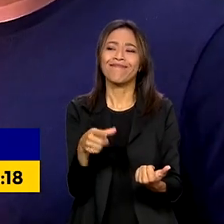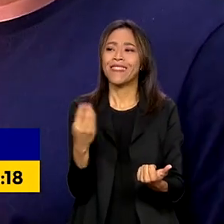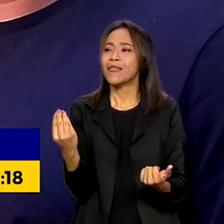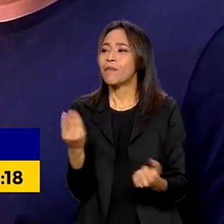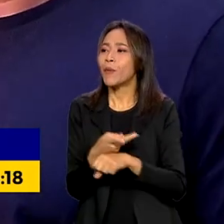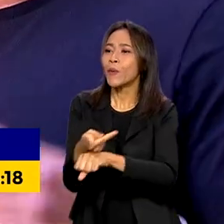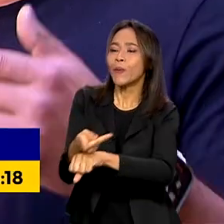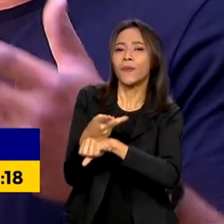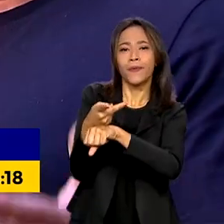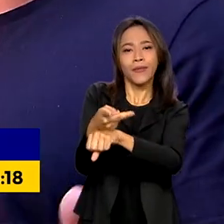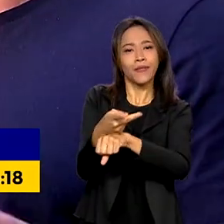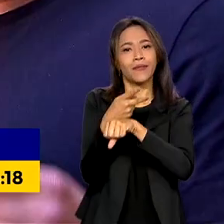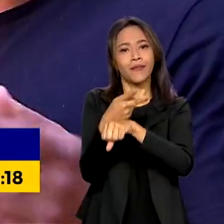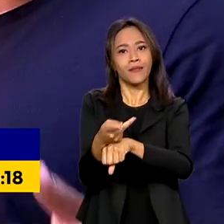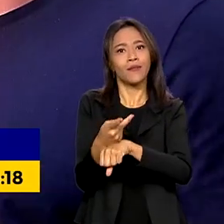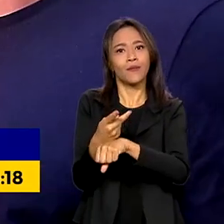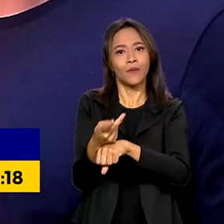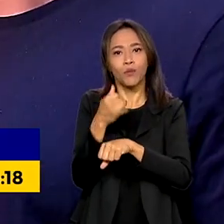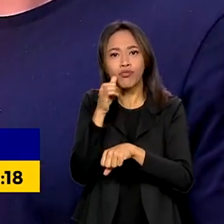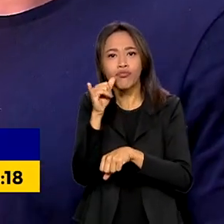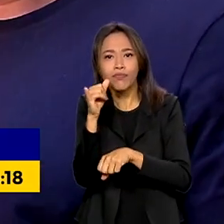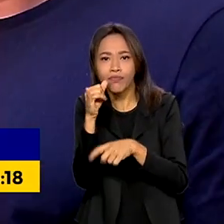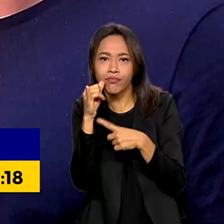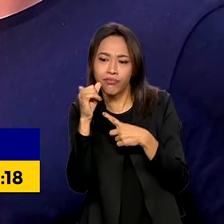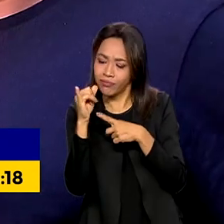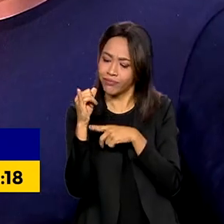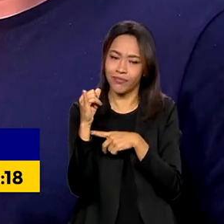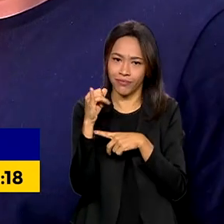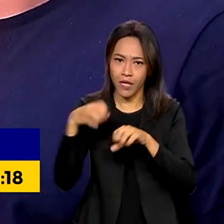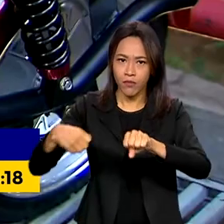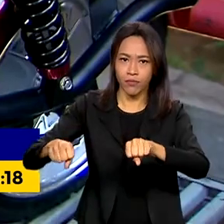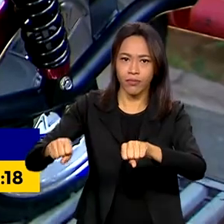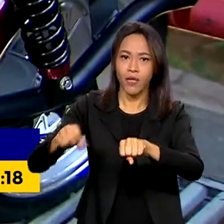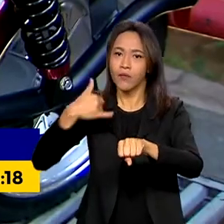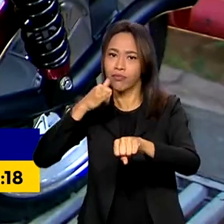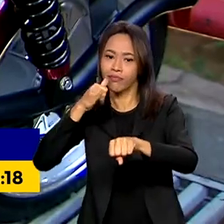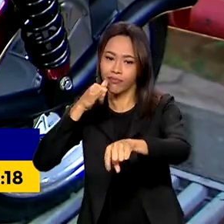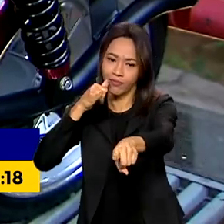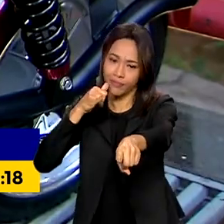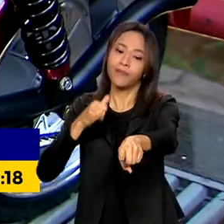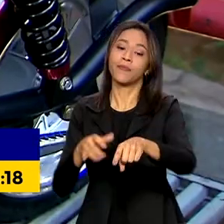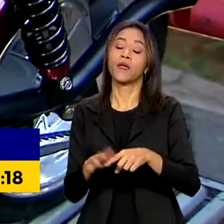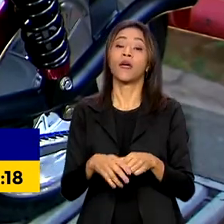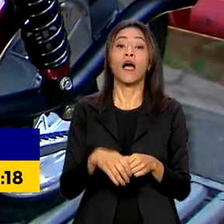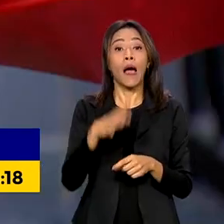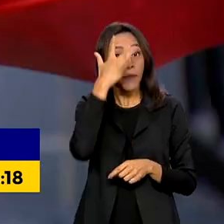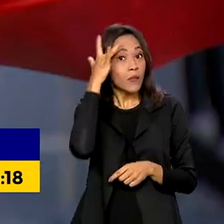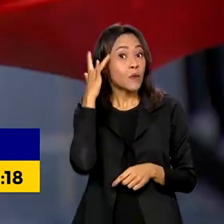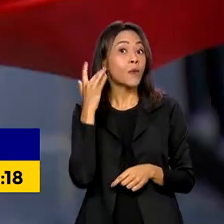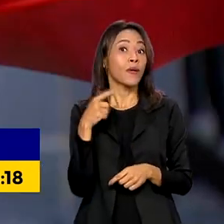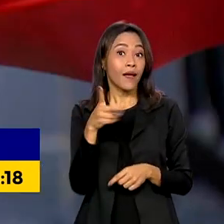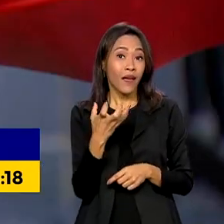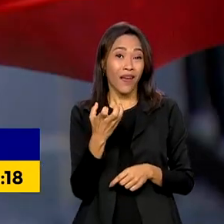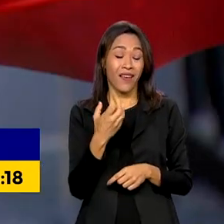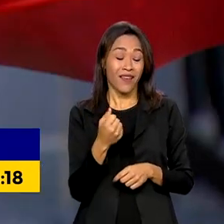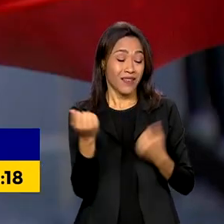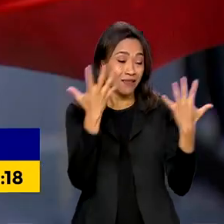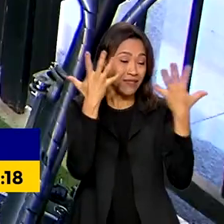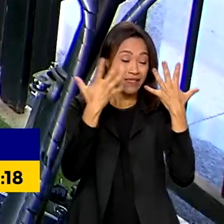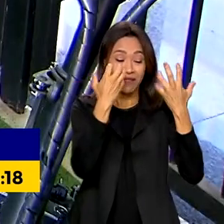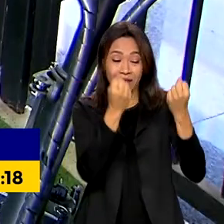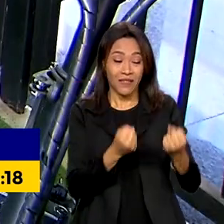achar a parte do elétrico, tentando pegar o costume do elétrico. A intenção do usuário é fugir do trânsito